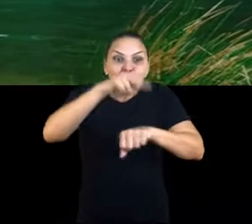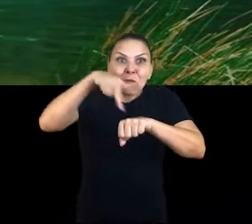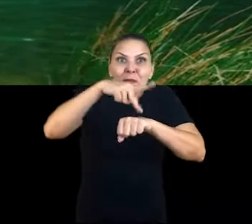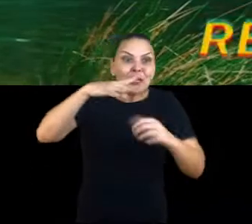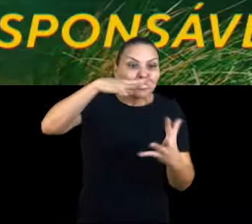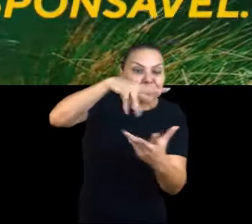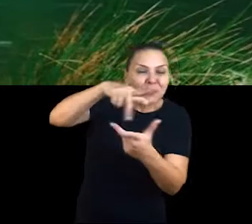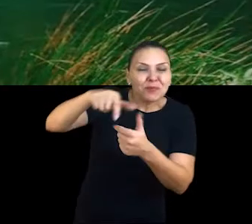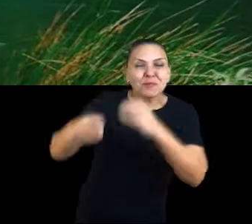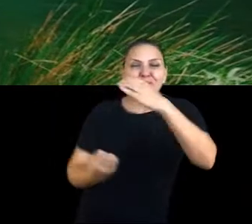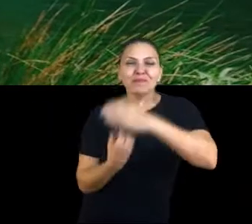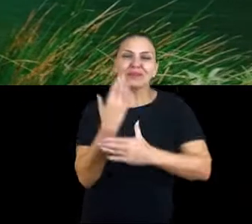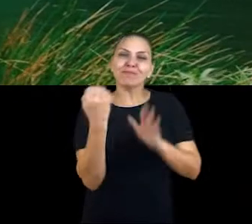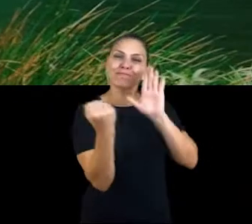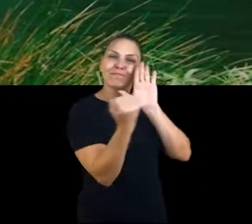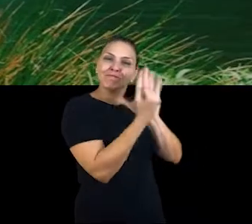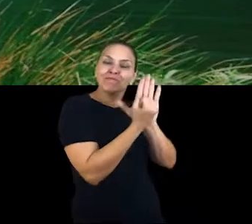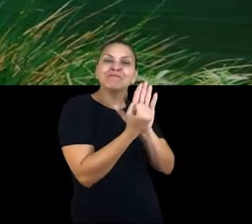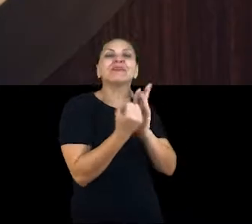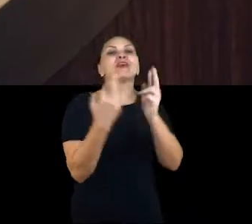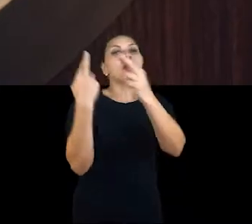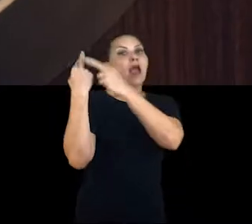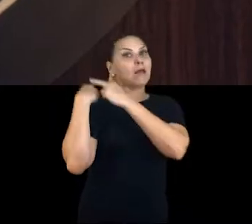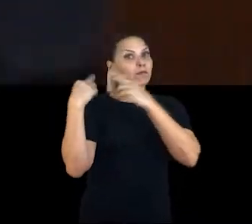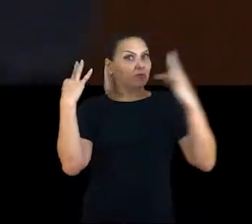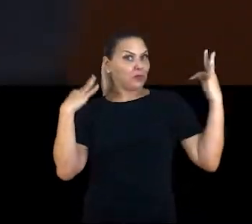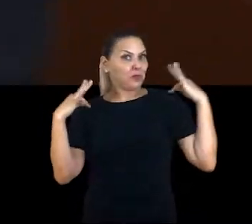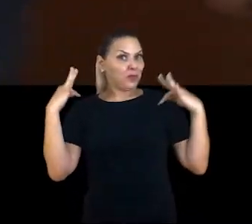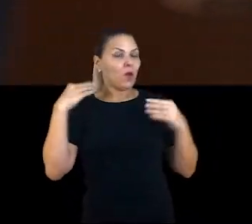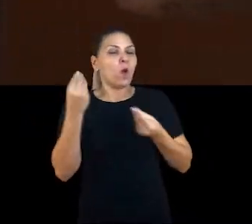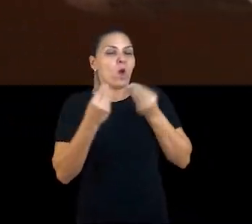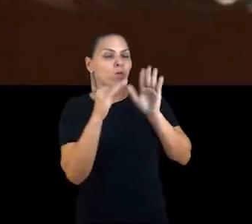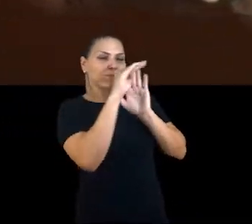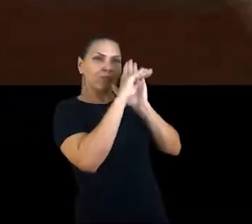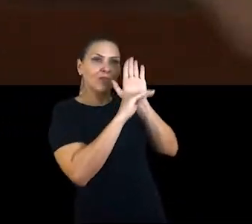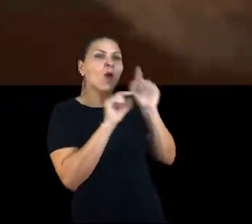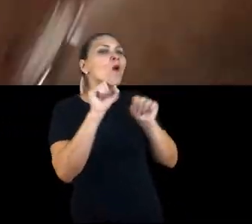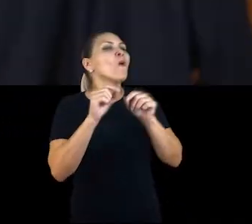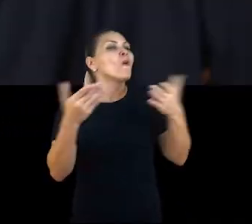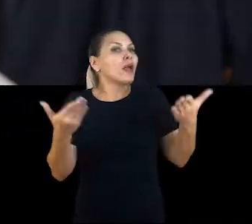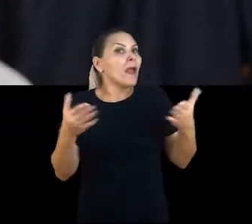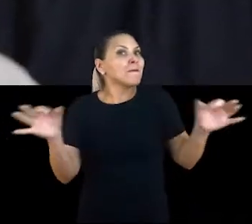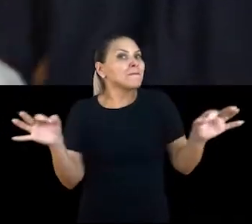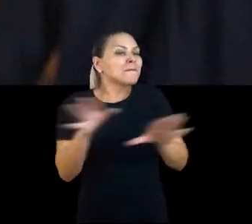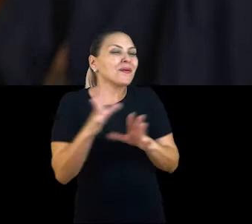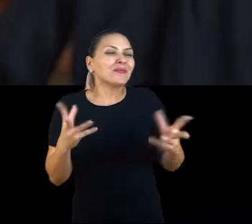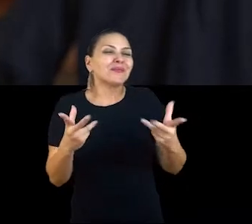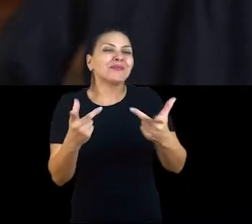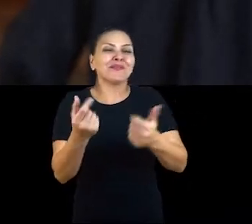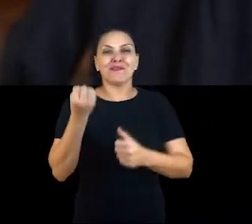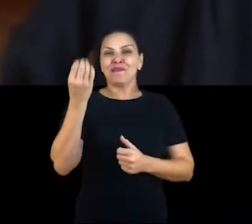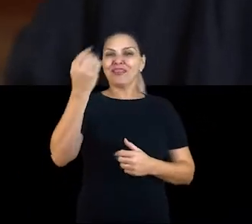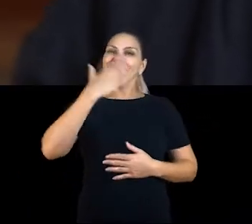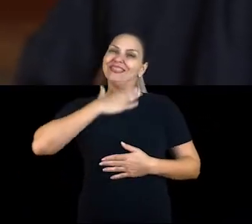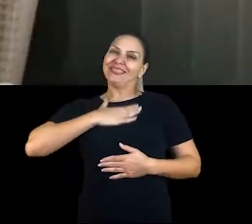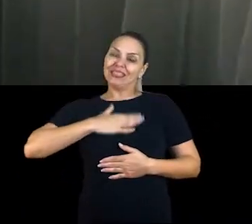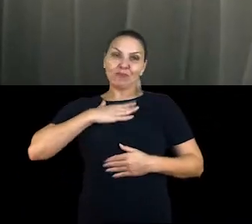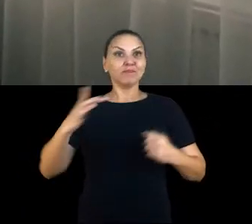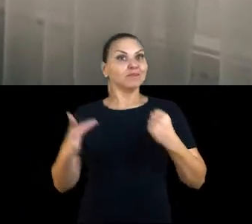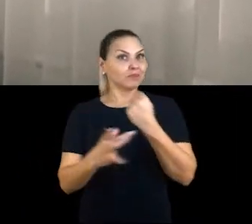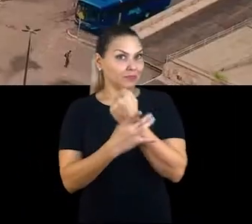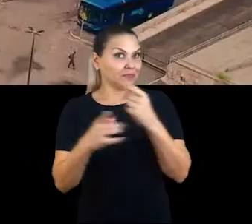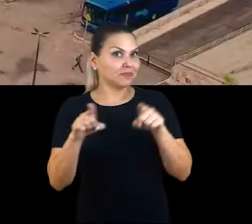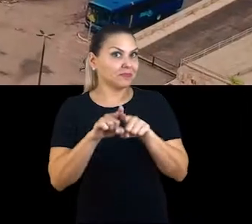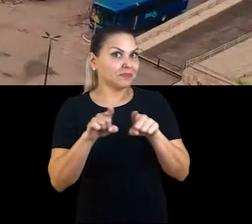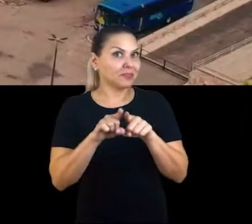dos primeiros do mundo a lançar o selo Turismo Responsável. Com protocolos para que... Pronto, pode entrar. ...todos possam viajar com mais